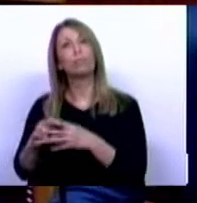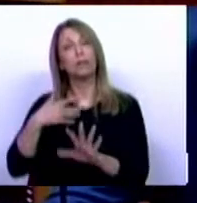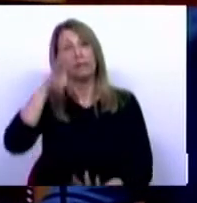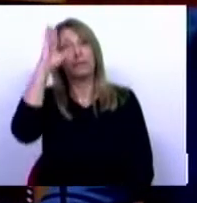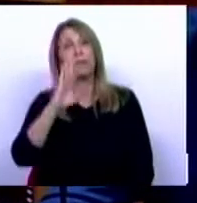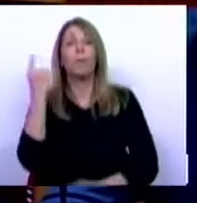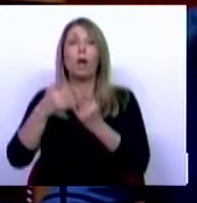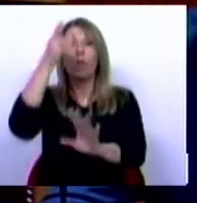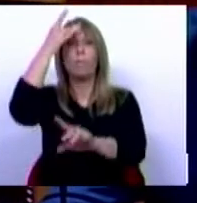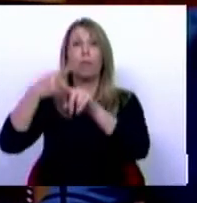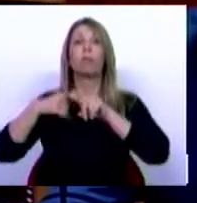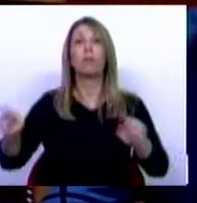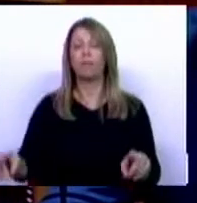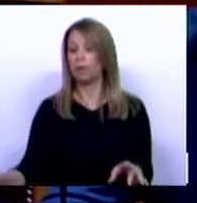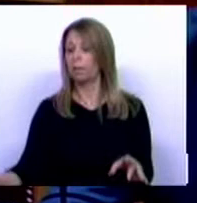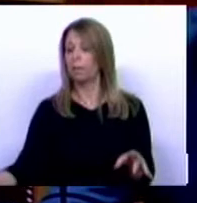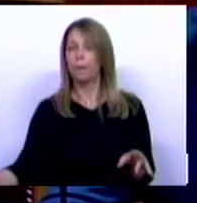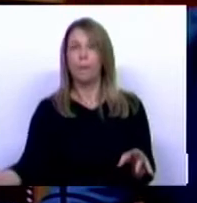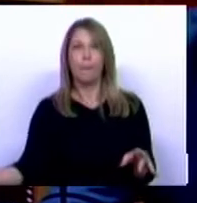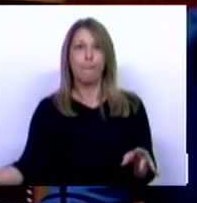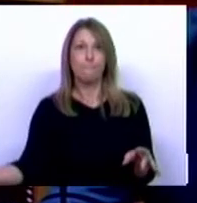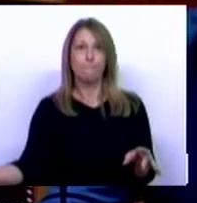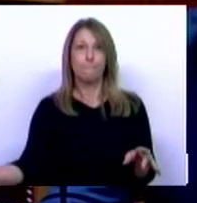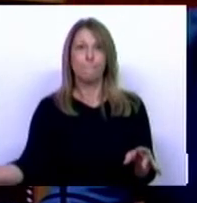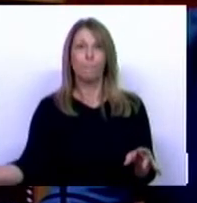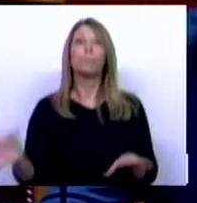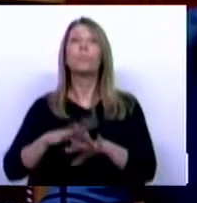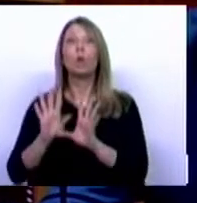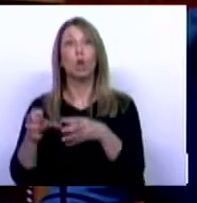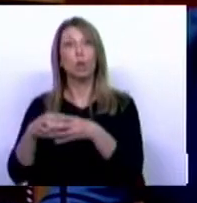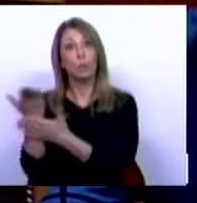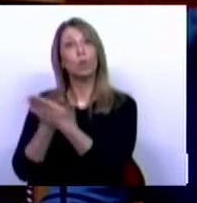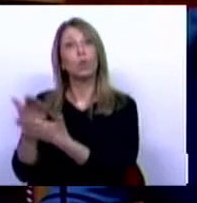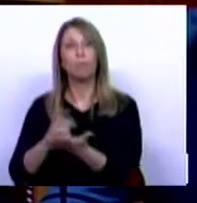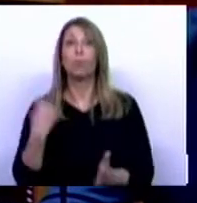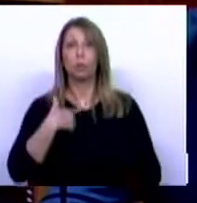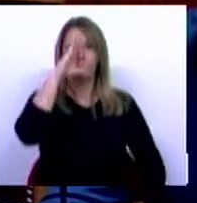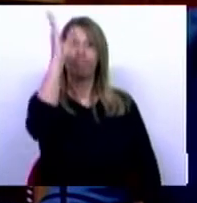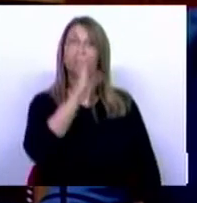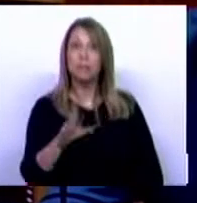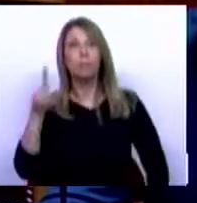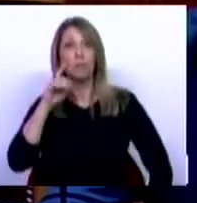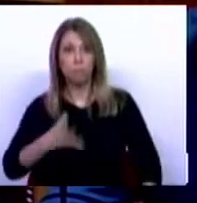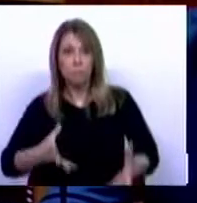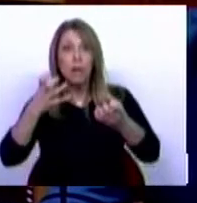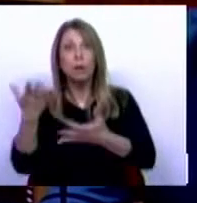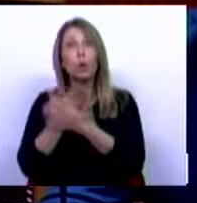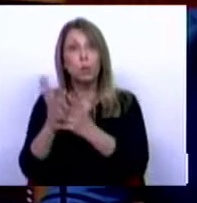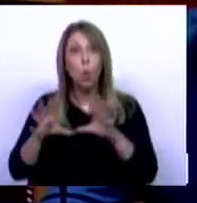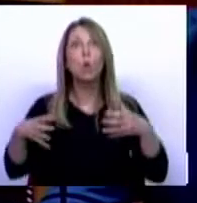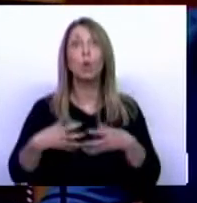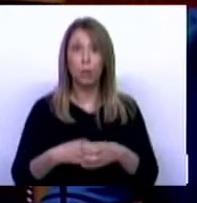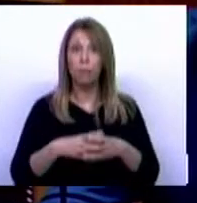divergências no modo como vemos a noção coletiva, mas uma coisa sabemos, defendemos todos a noção coletiva e temos uma preocupação genuína com a cobertura